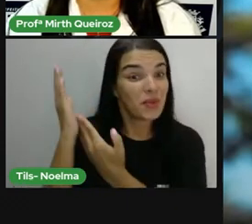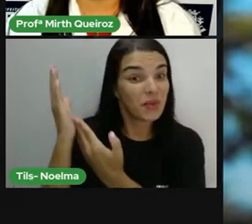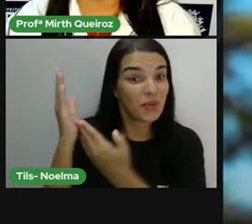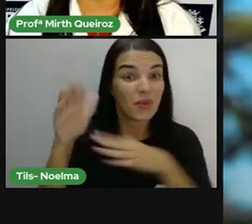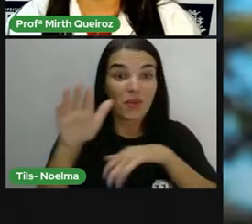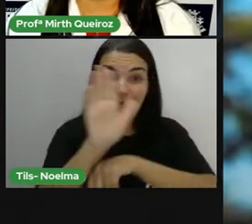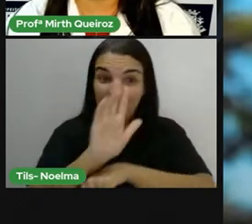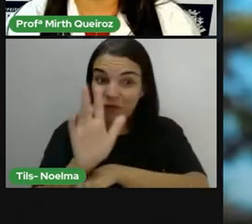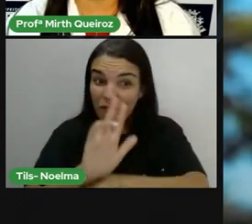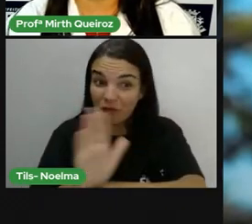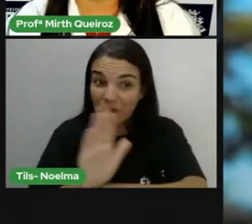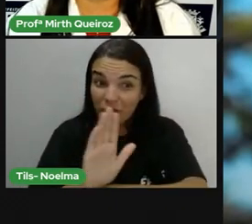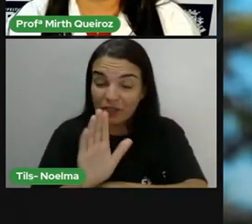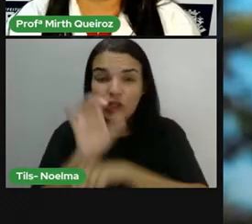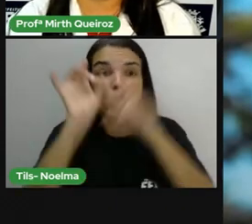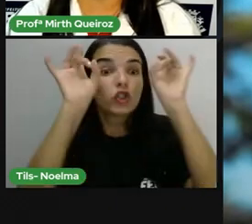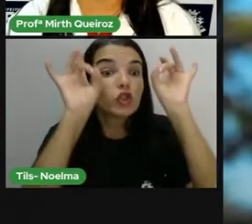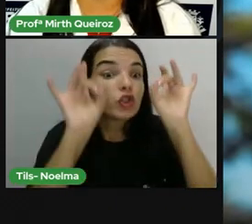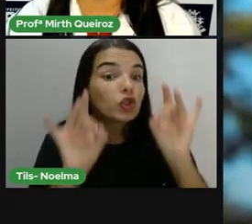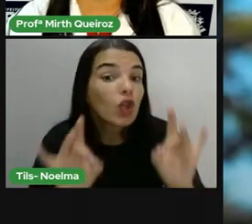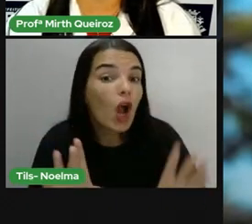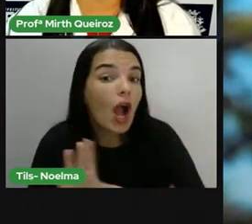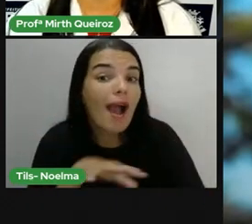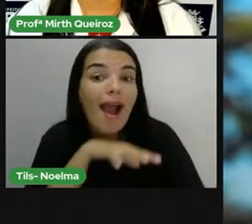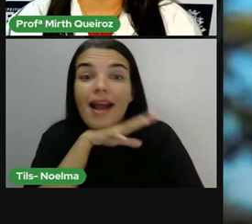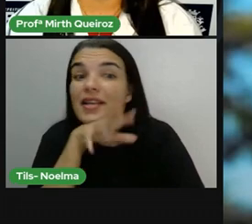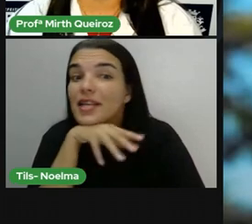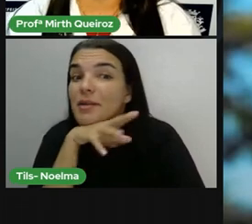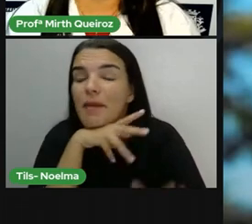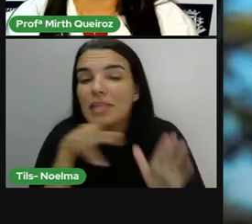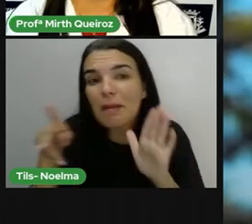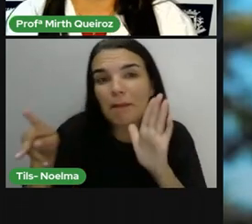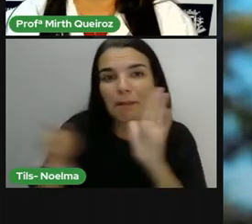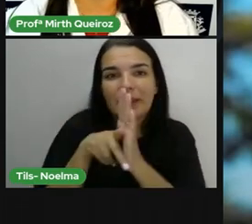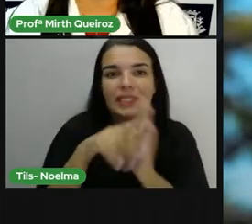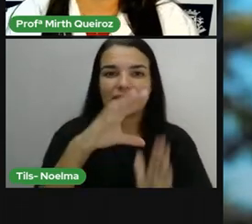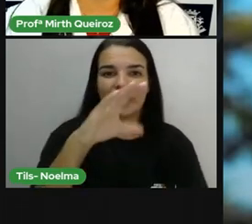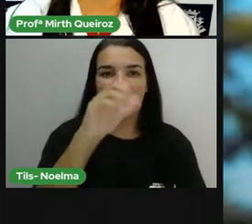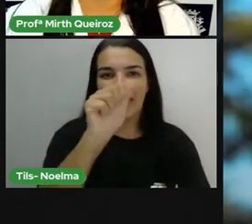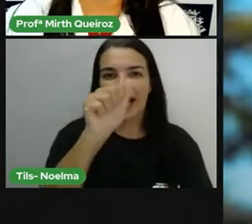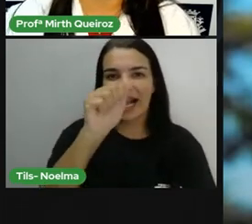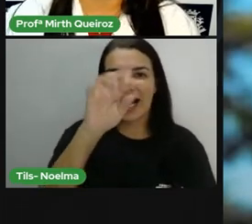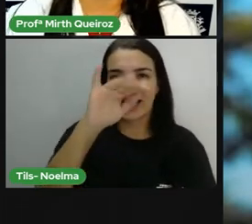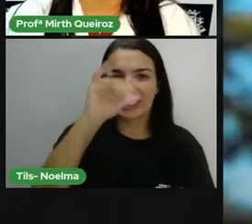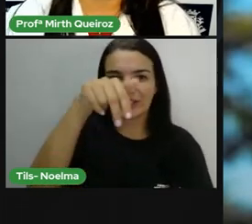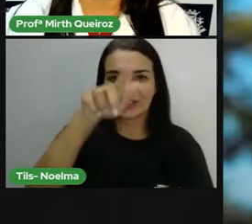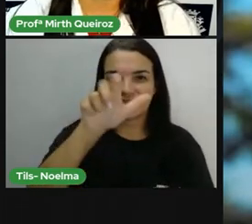ele vai falar só de animais que são exclusivos da caatinga. Vamos lá?